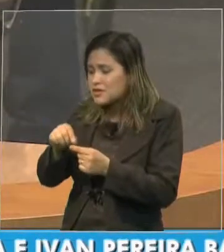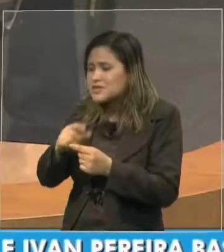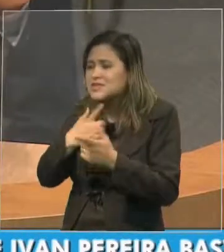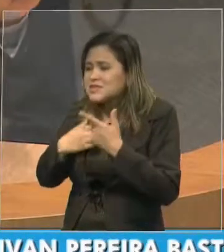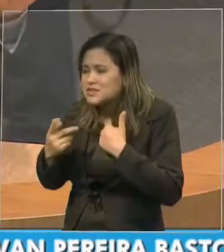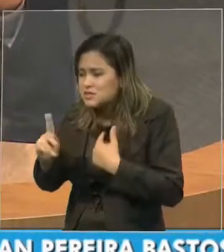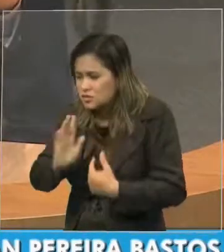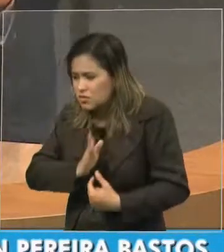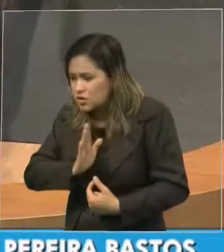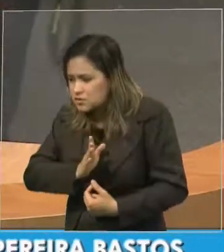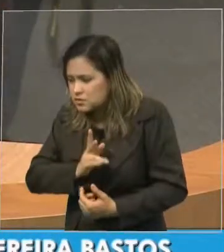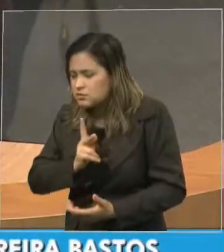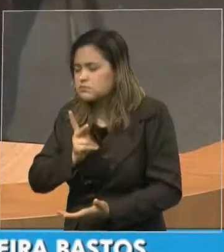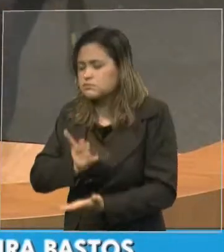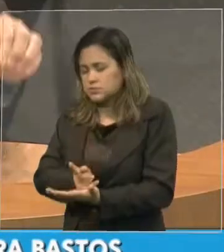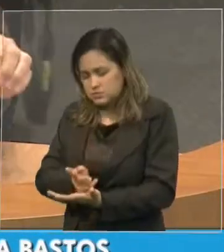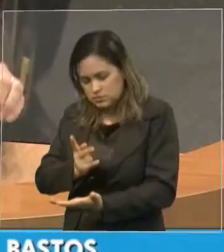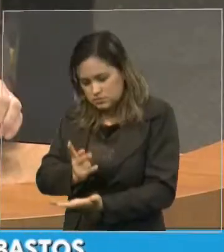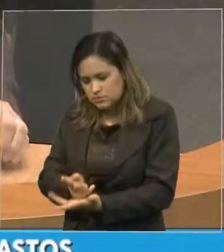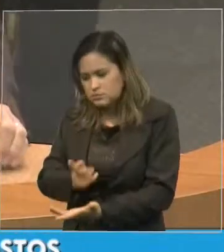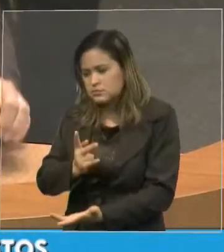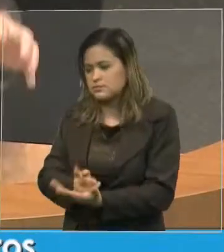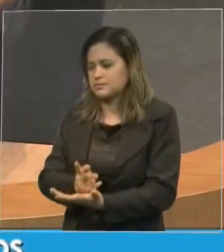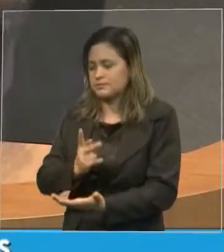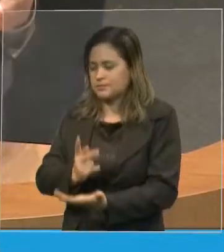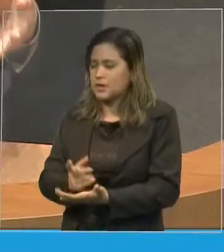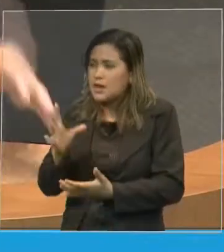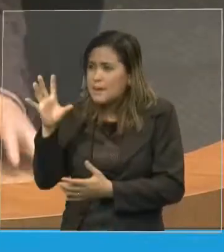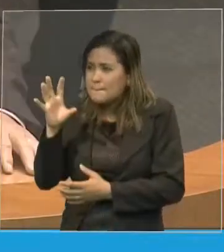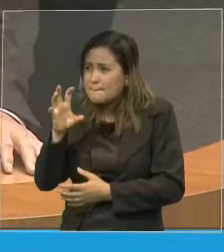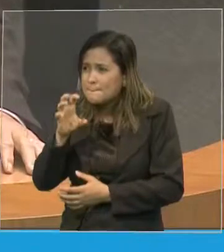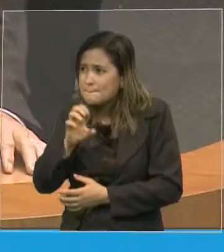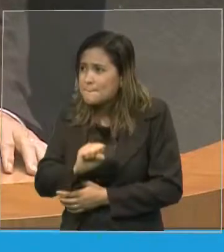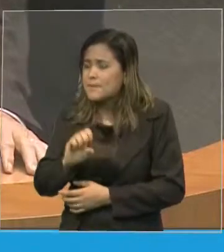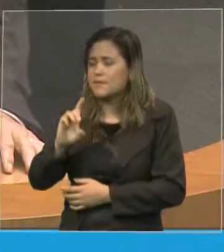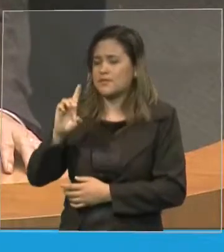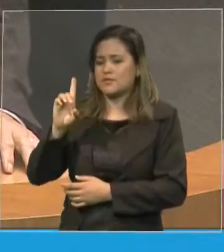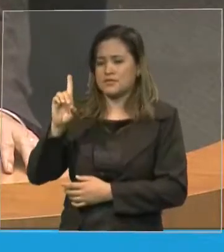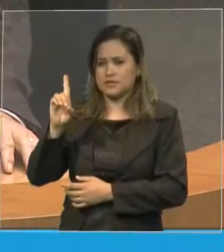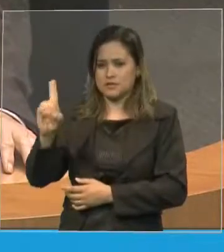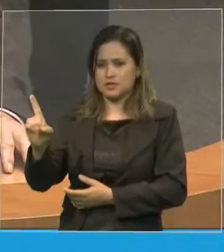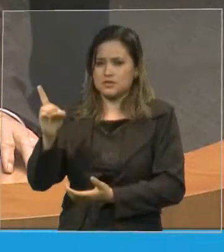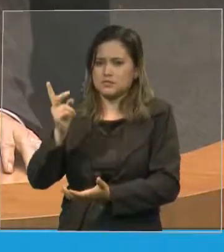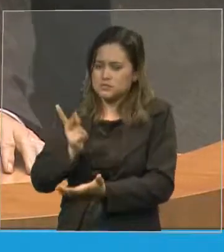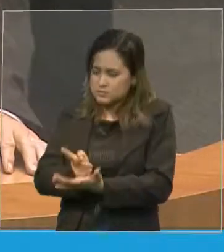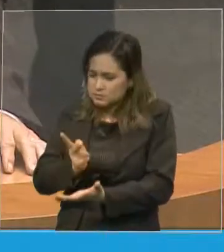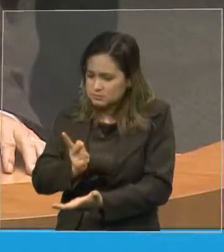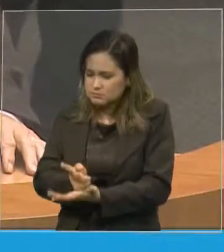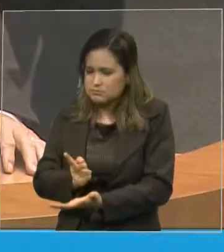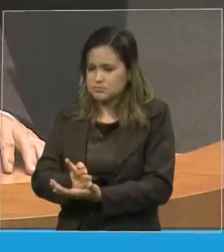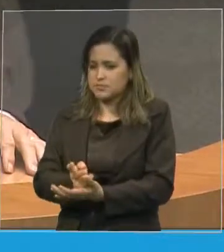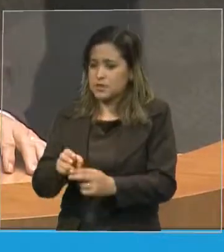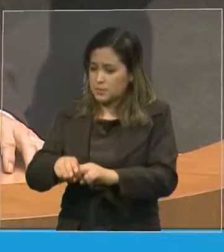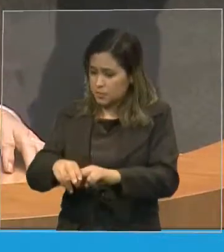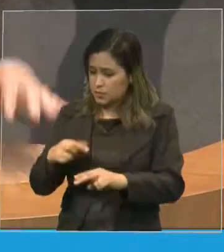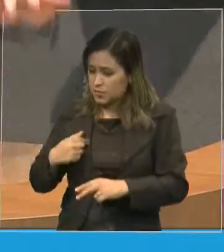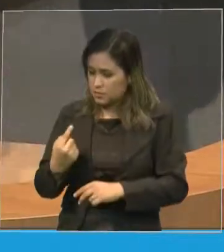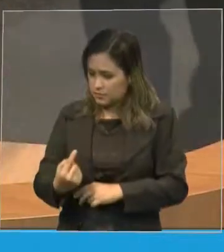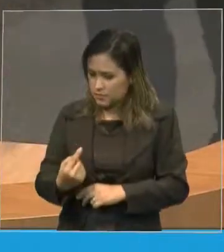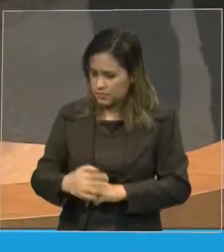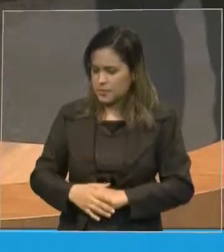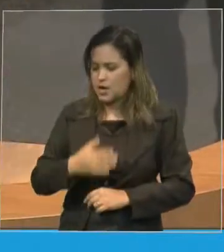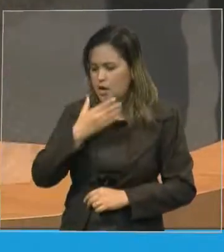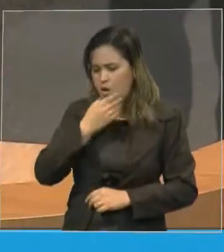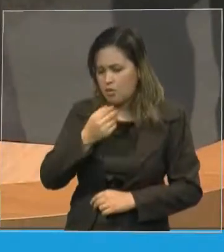continua o amor de Deus continua por isso que eu estou aqui e aquele homem se